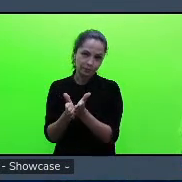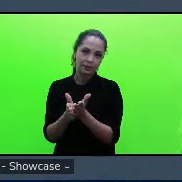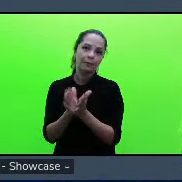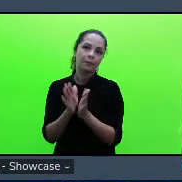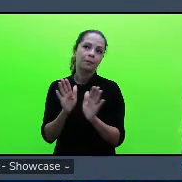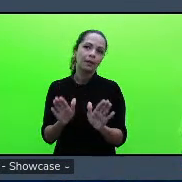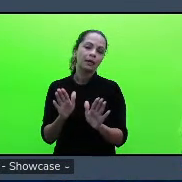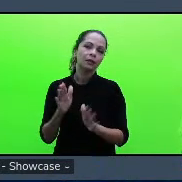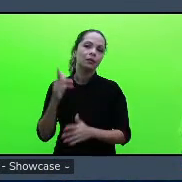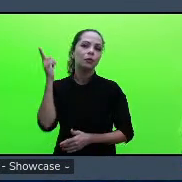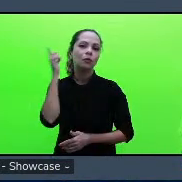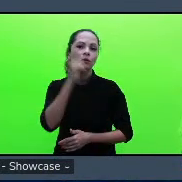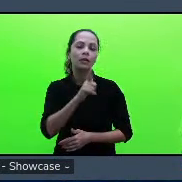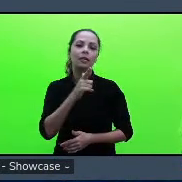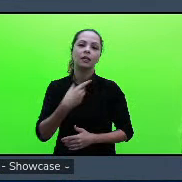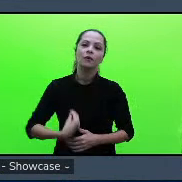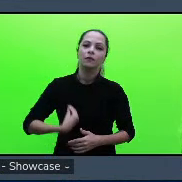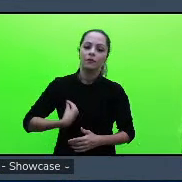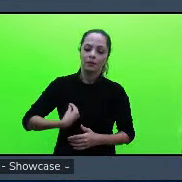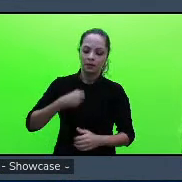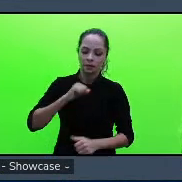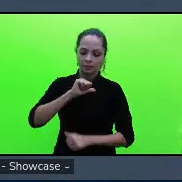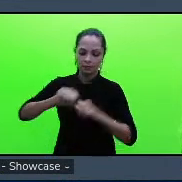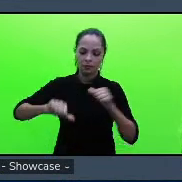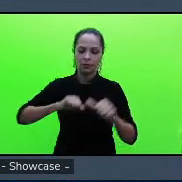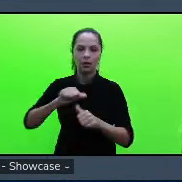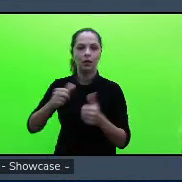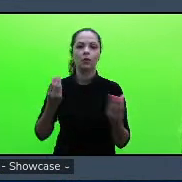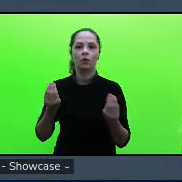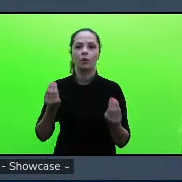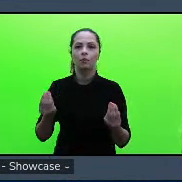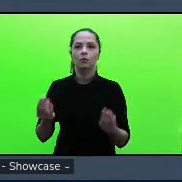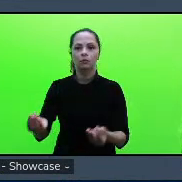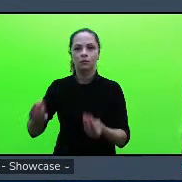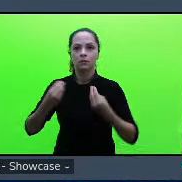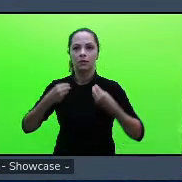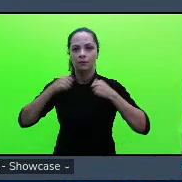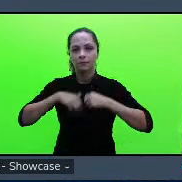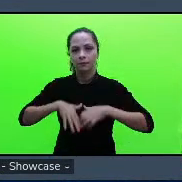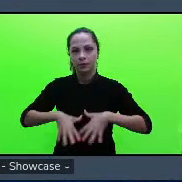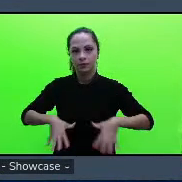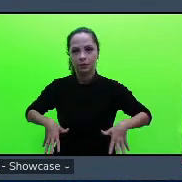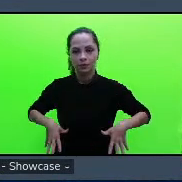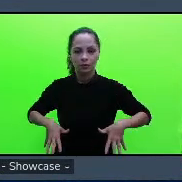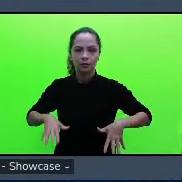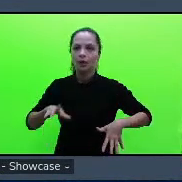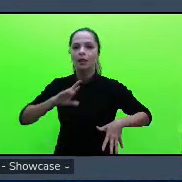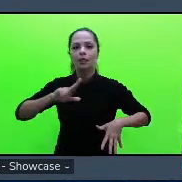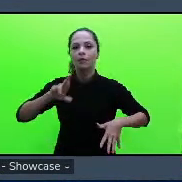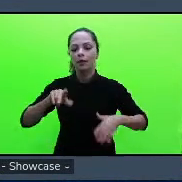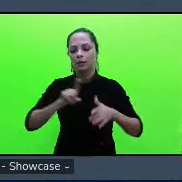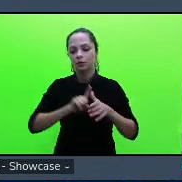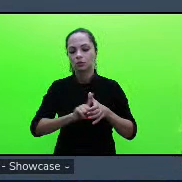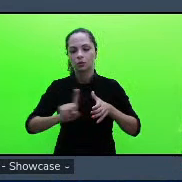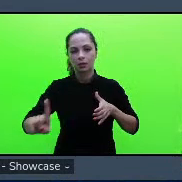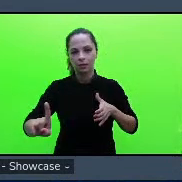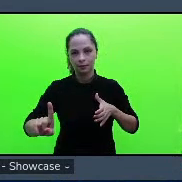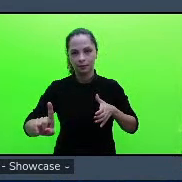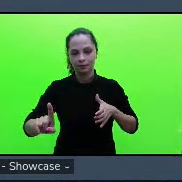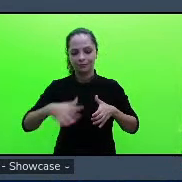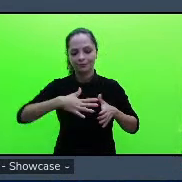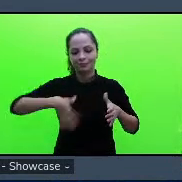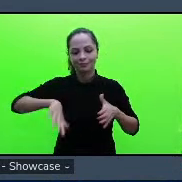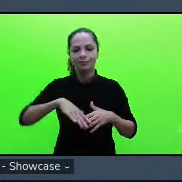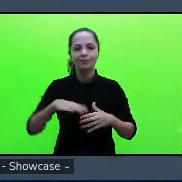a vida dela só muda a partir do momento que ela ganha o vestido não porque ela sai daquele contexto aquele contexto de pobreza